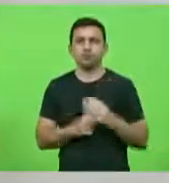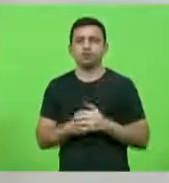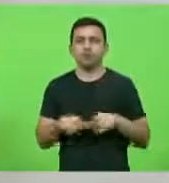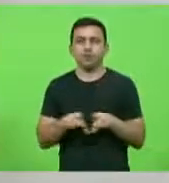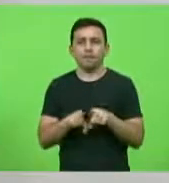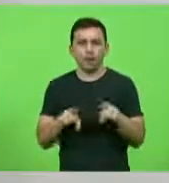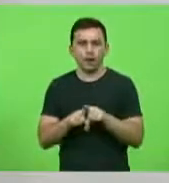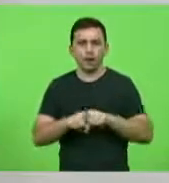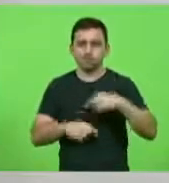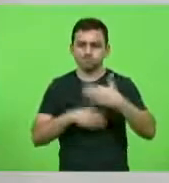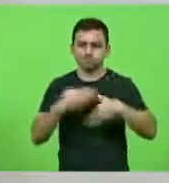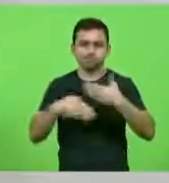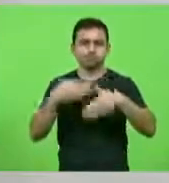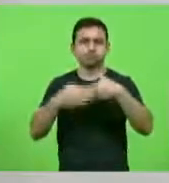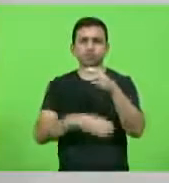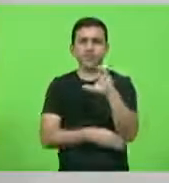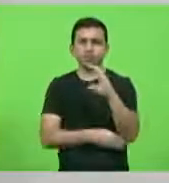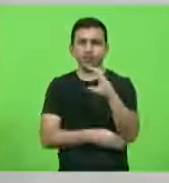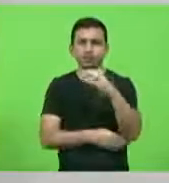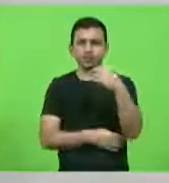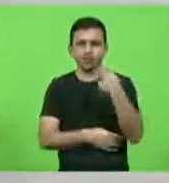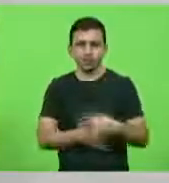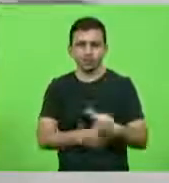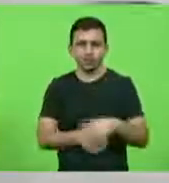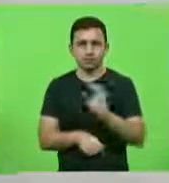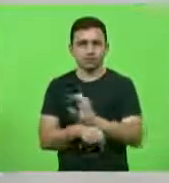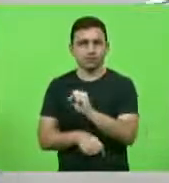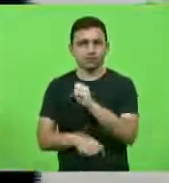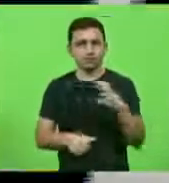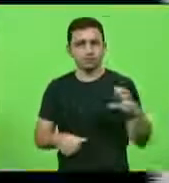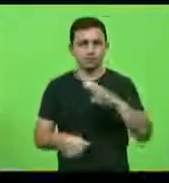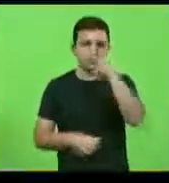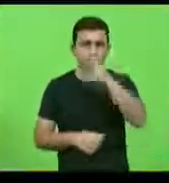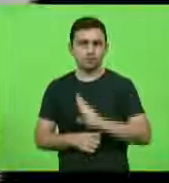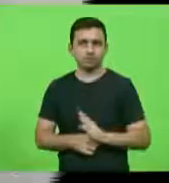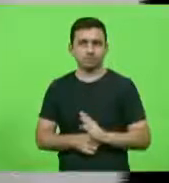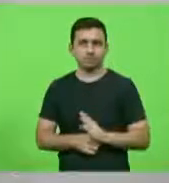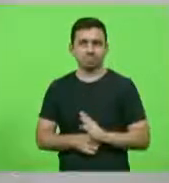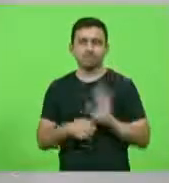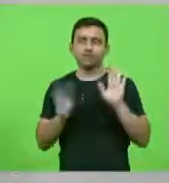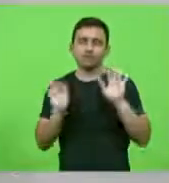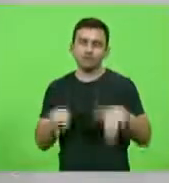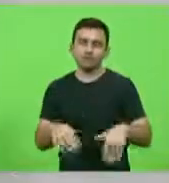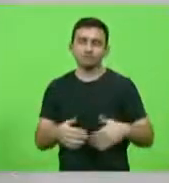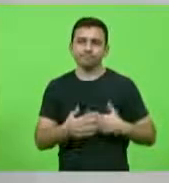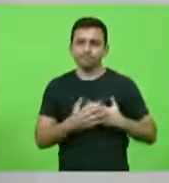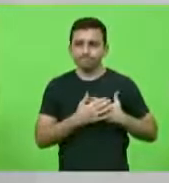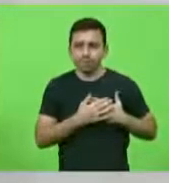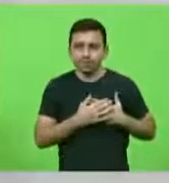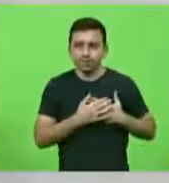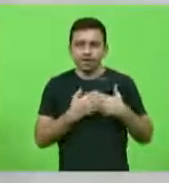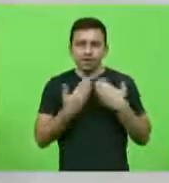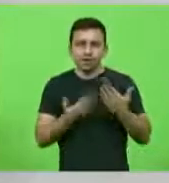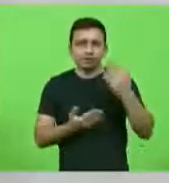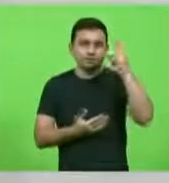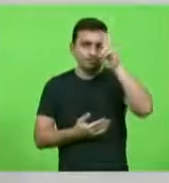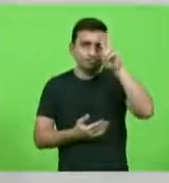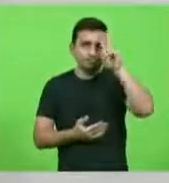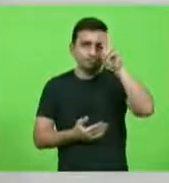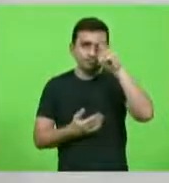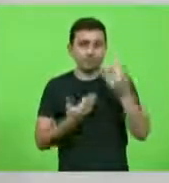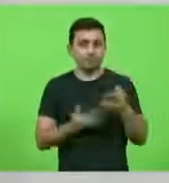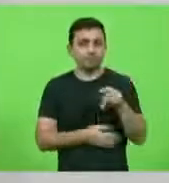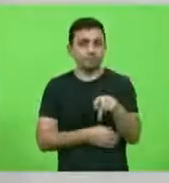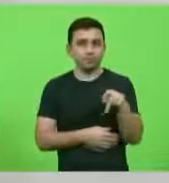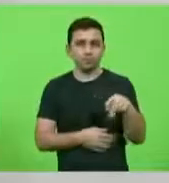progresso da ciência no nosso Estado e no nosso país. Por fim, honrando a memória e o legado do professor Muniz,